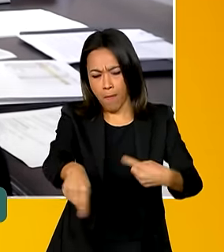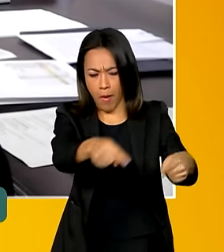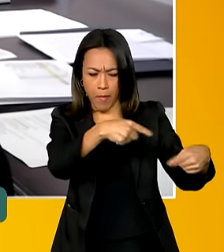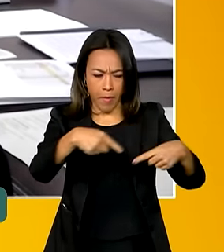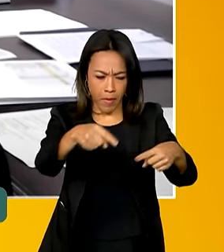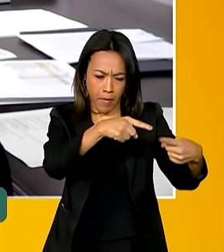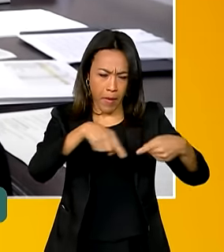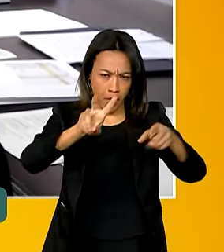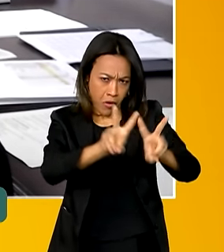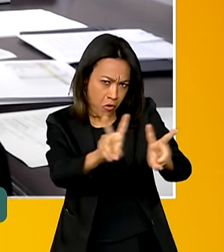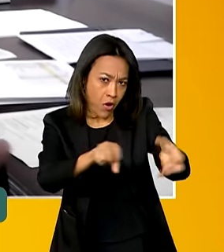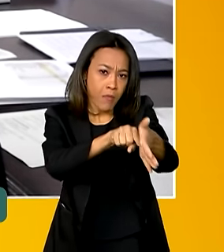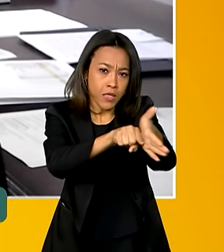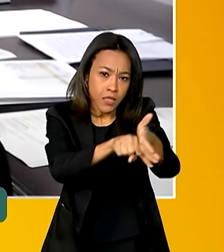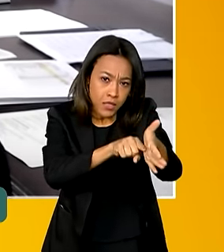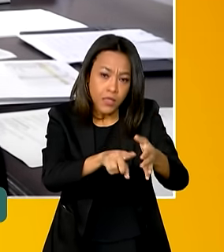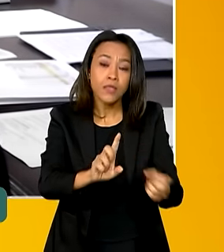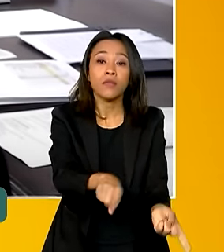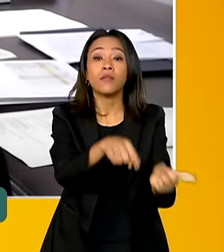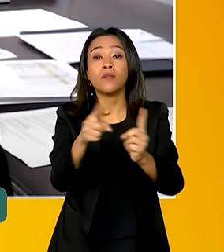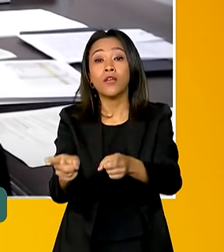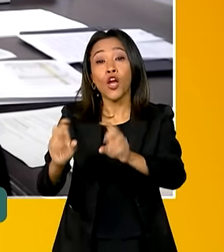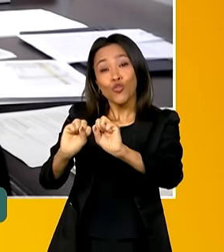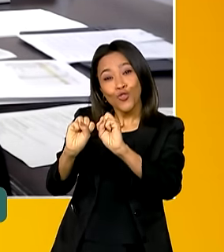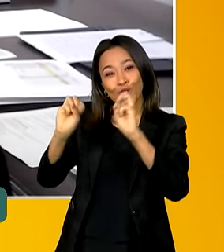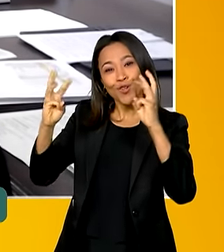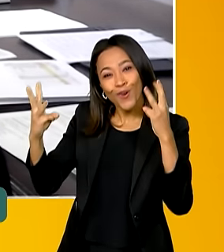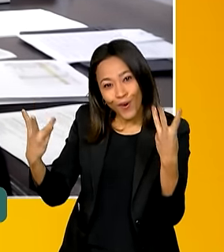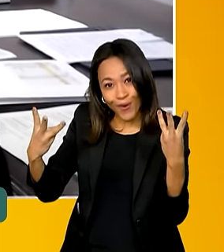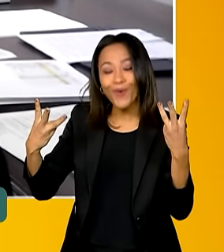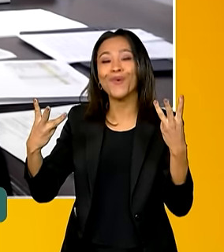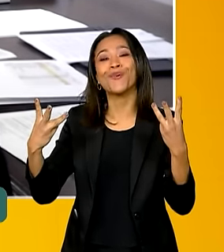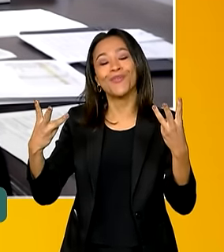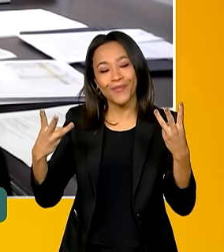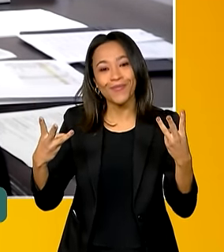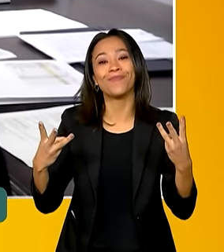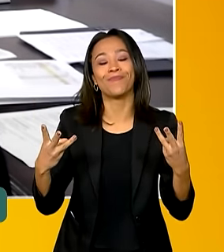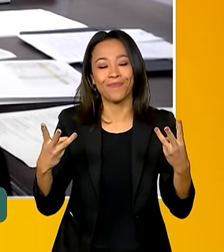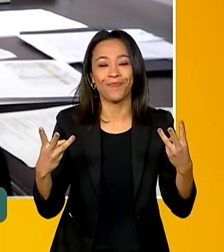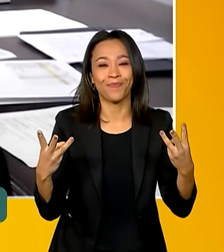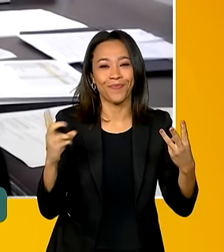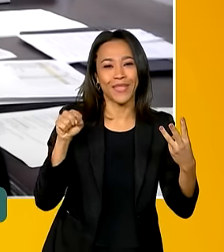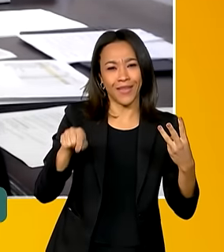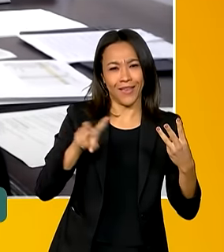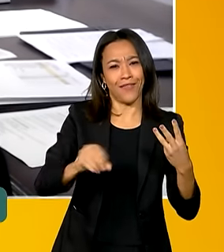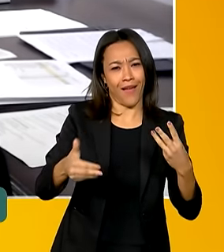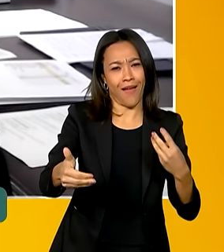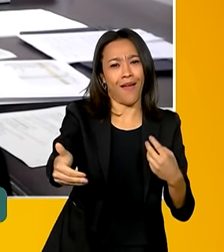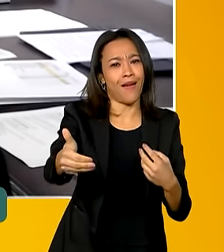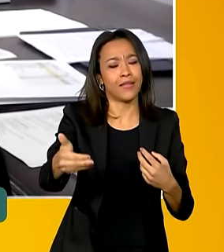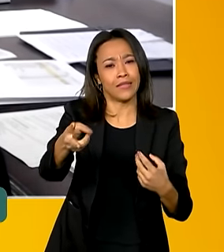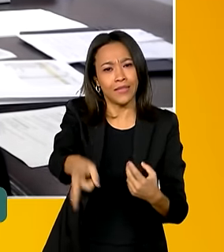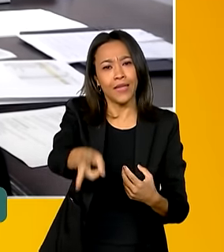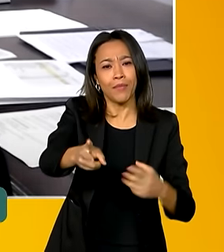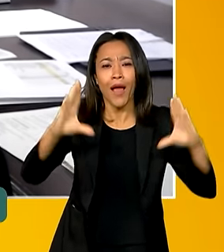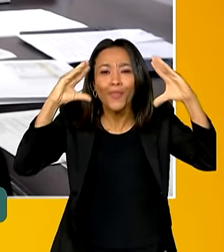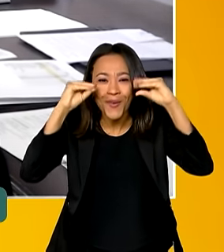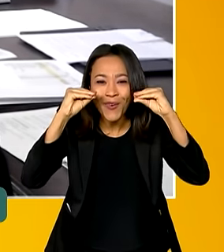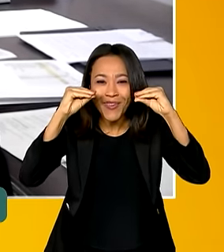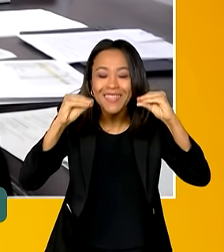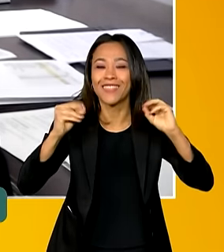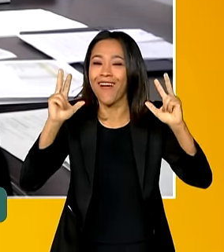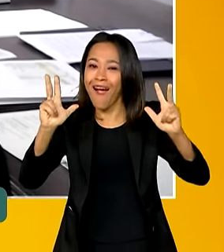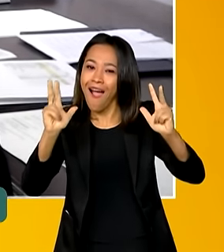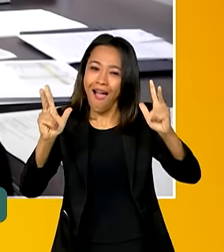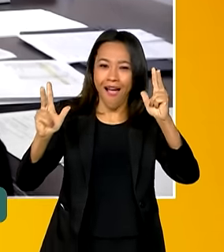científico. Teremos também shows de um festival. O realizado todas as noites na